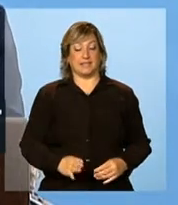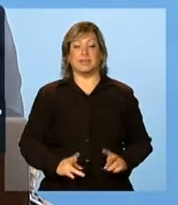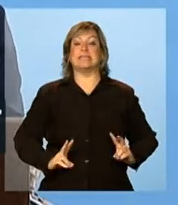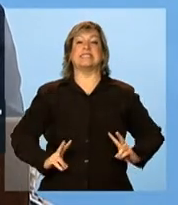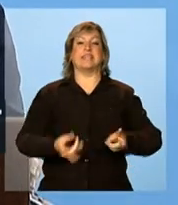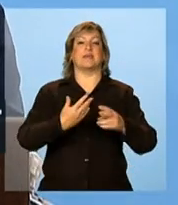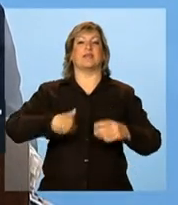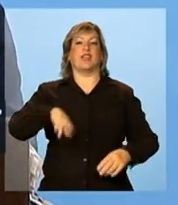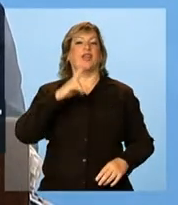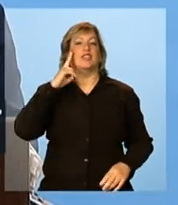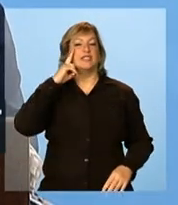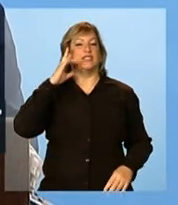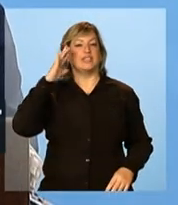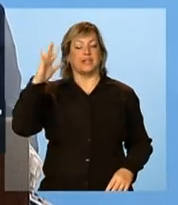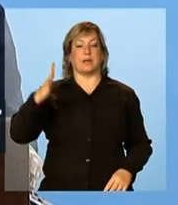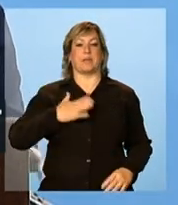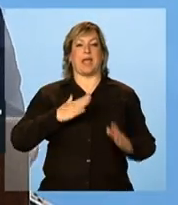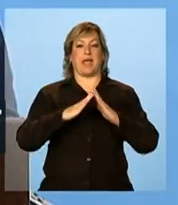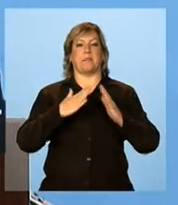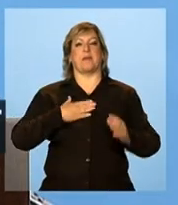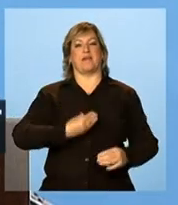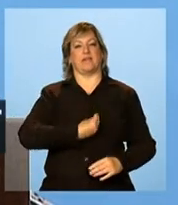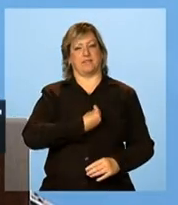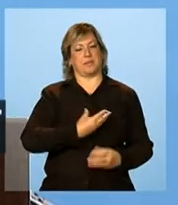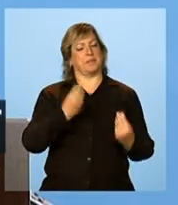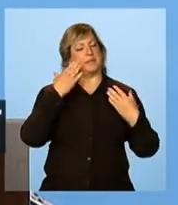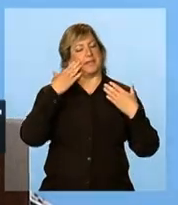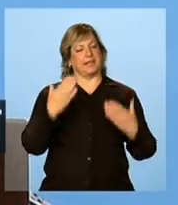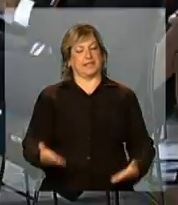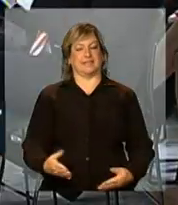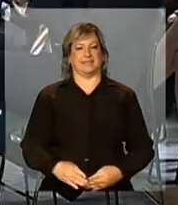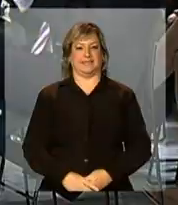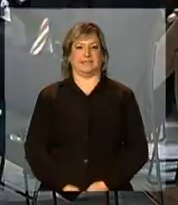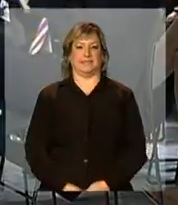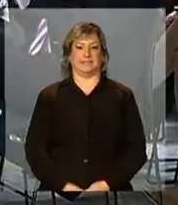sonhamos, o Brasil do Minha Casa Minha Vida. Muito obrigada.